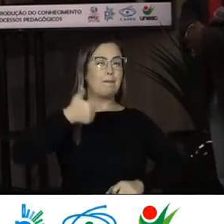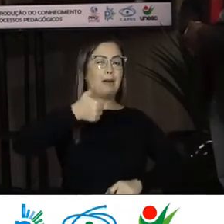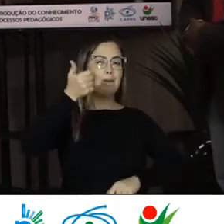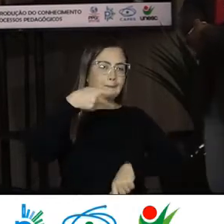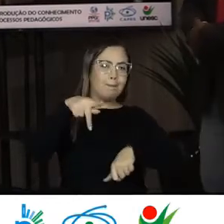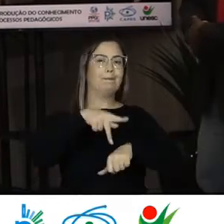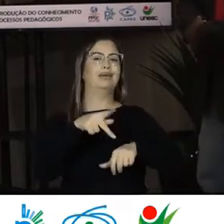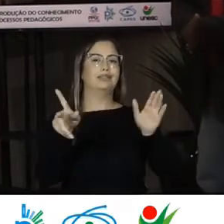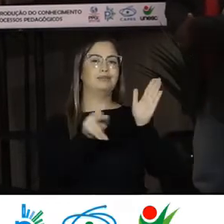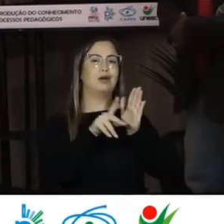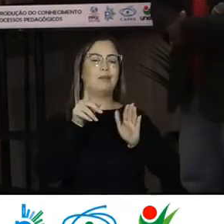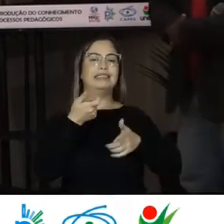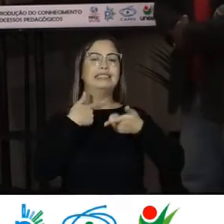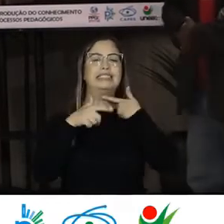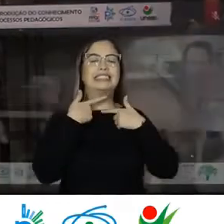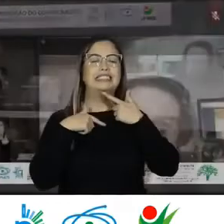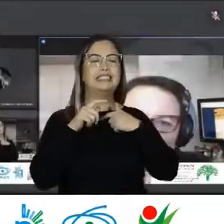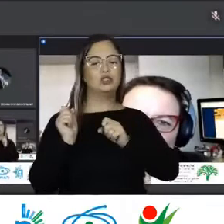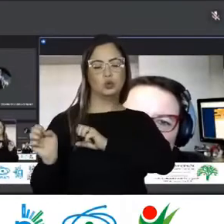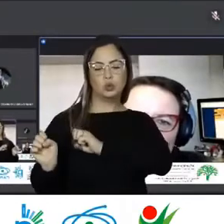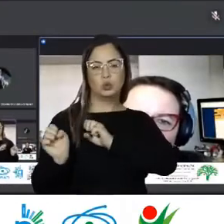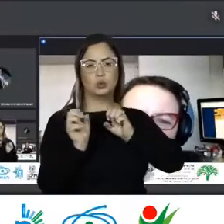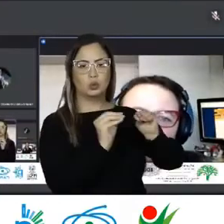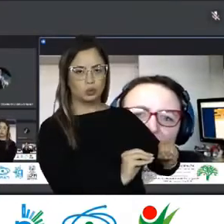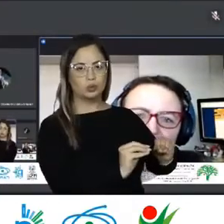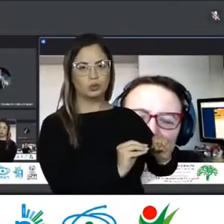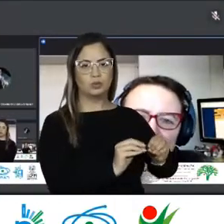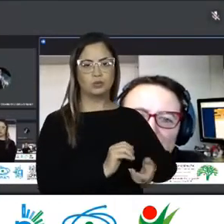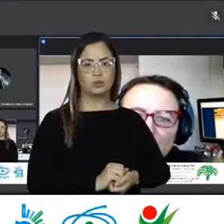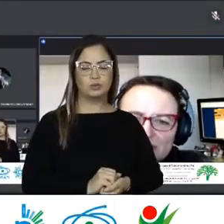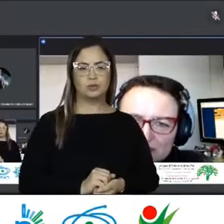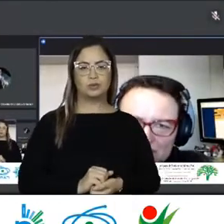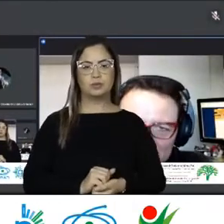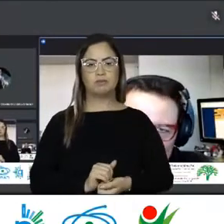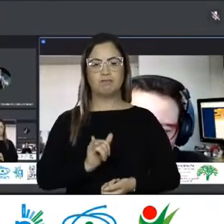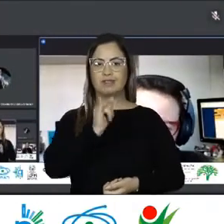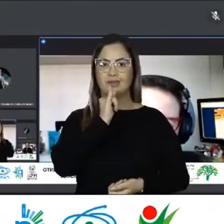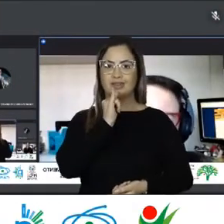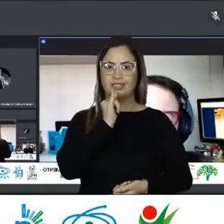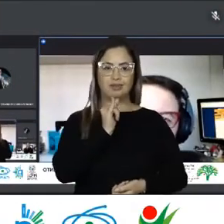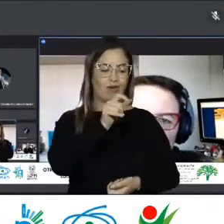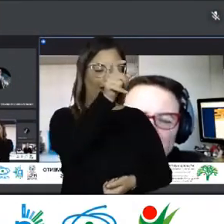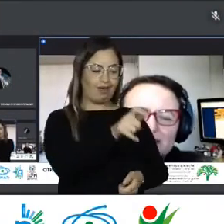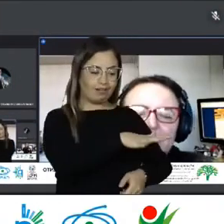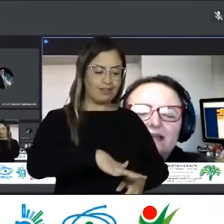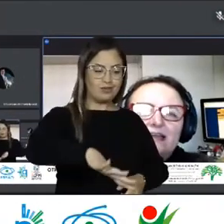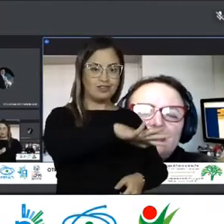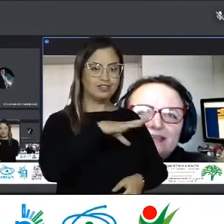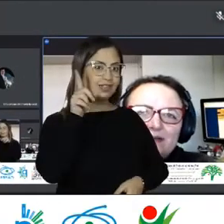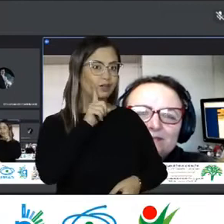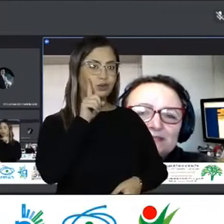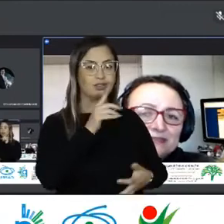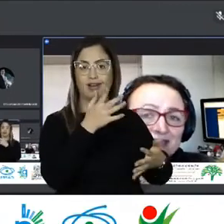desejo De migração Mas não quer dizer Que ele seja Ele hoje em dia Está deportando Quantas pessoas Está mandando de volta